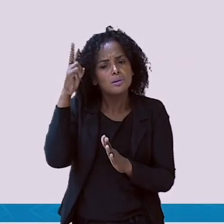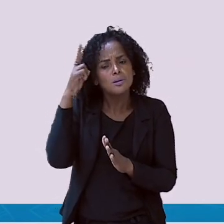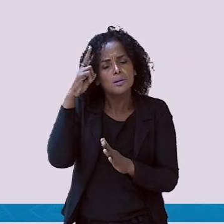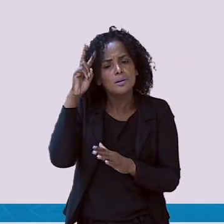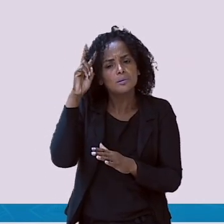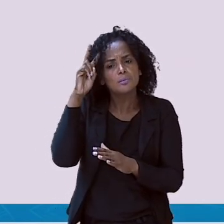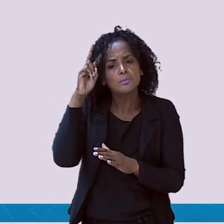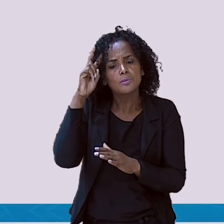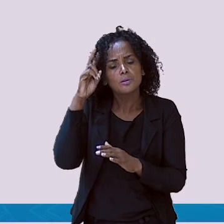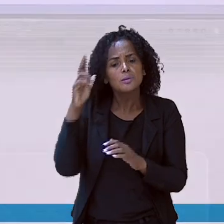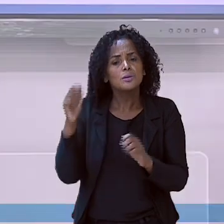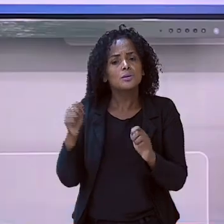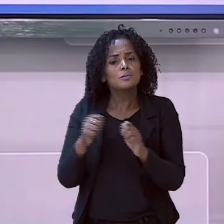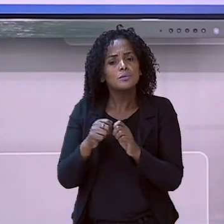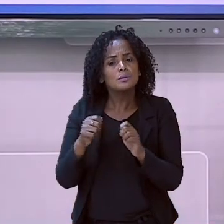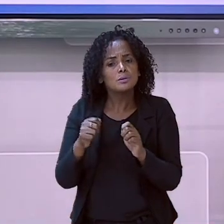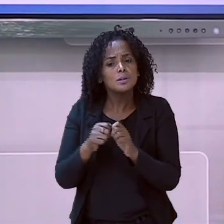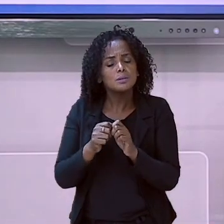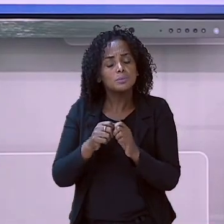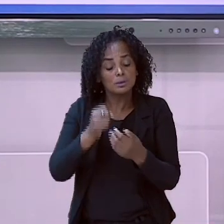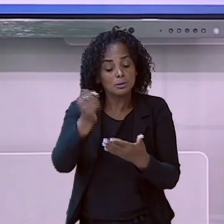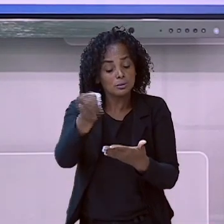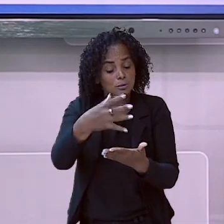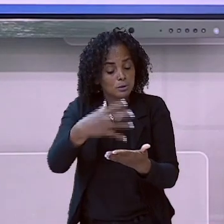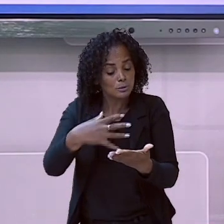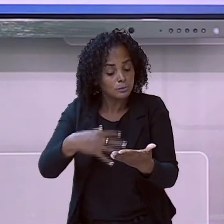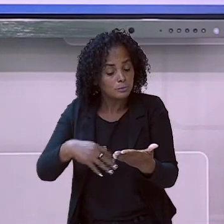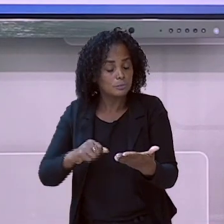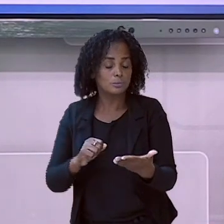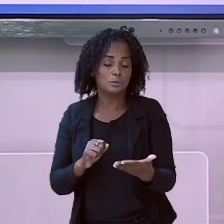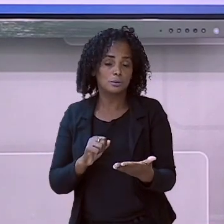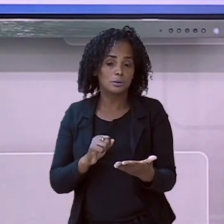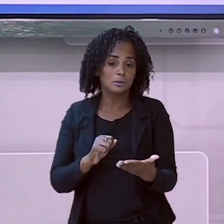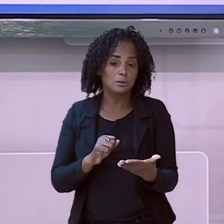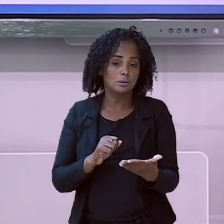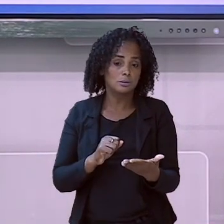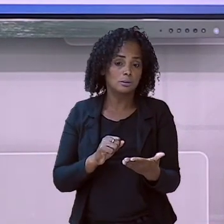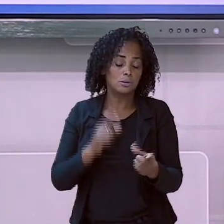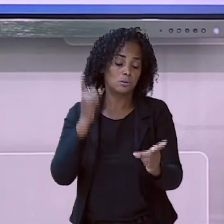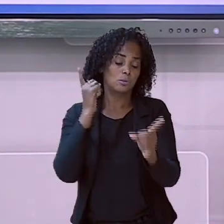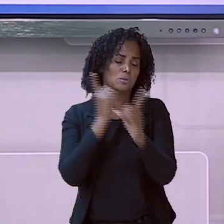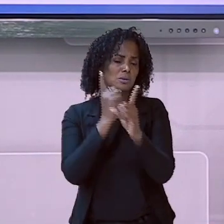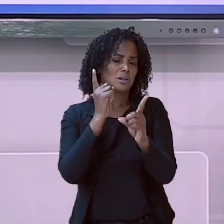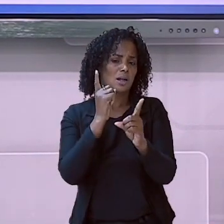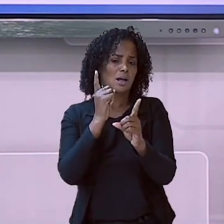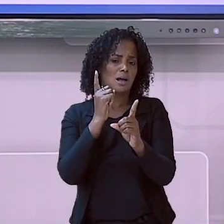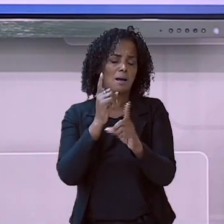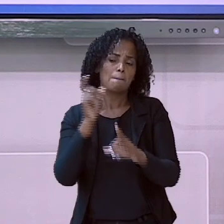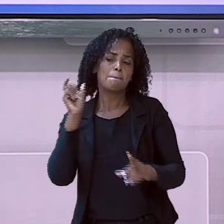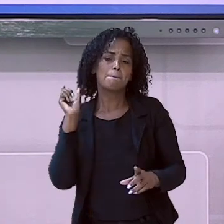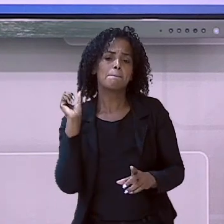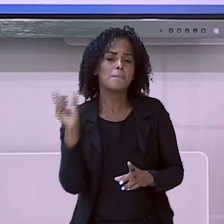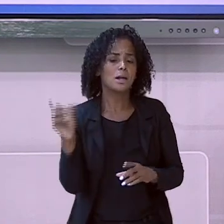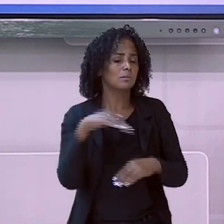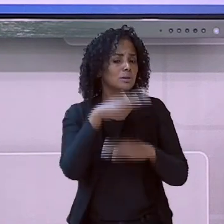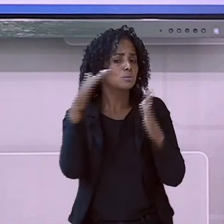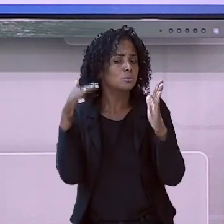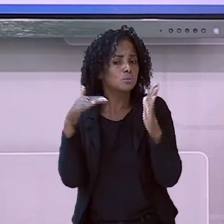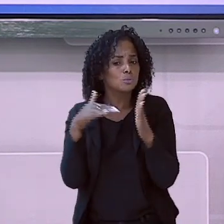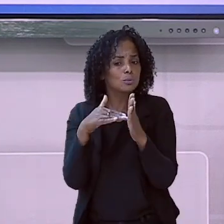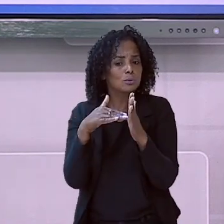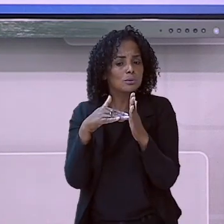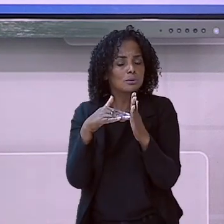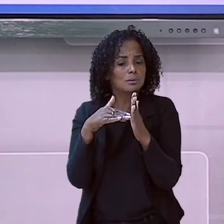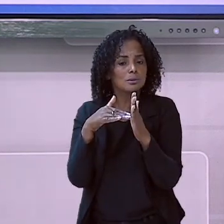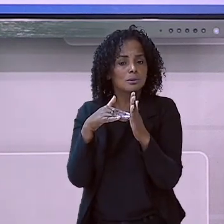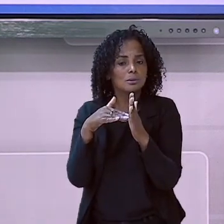Conseguimos concluir a nossa atividade. Encontramos todas as palavras, todas as sílabas. E conseguimos formar todas as